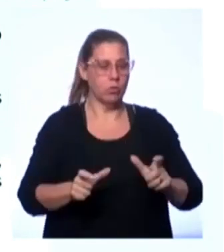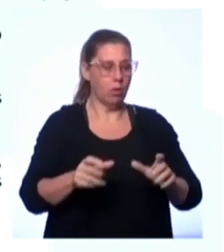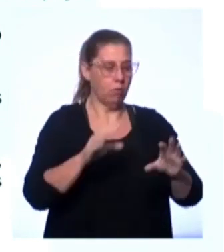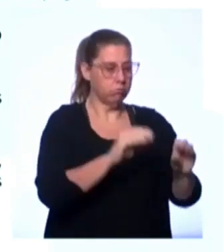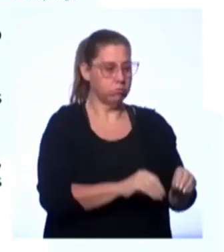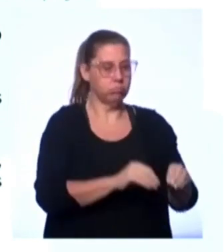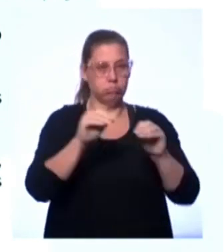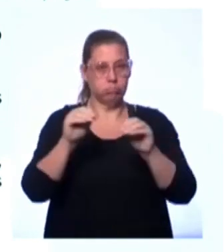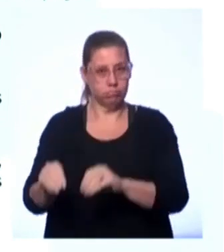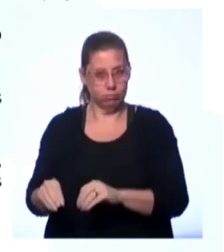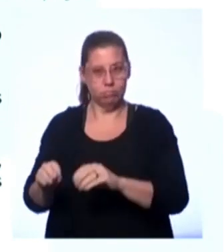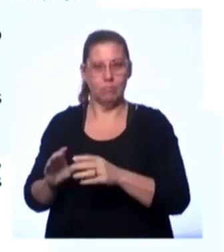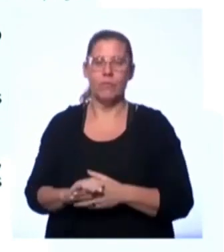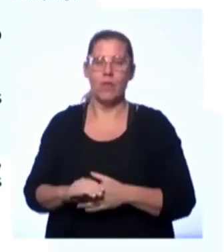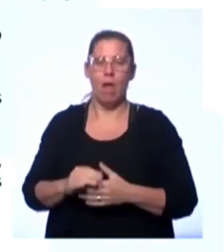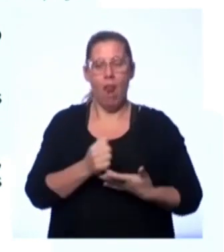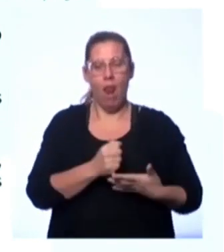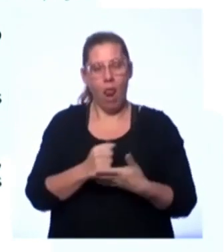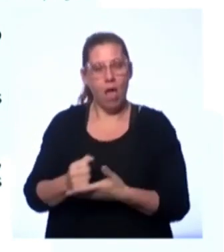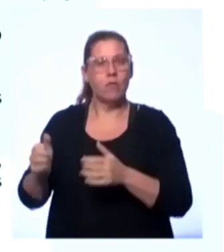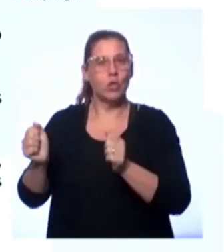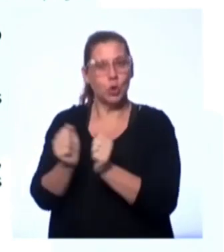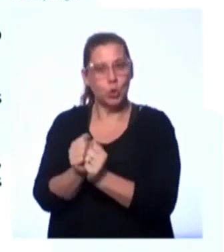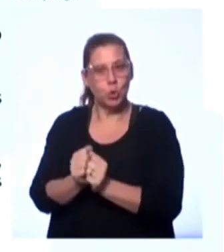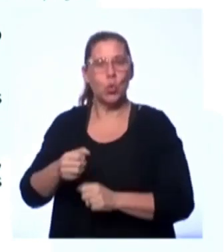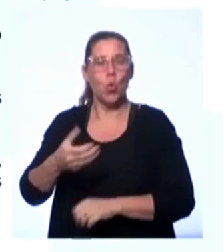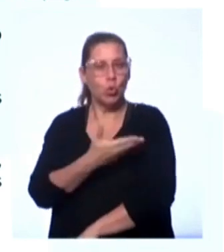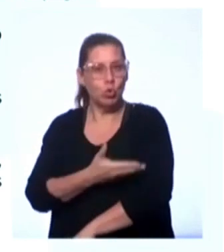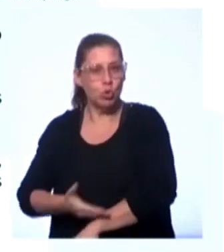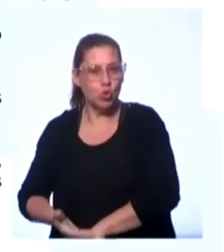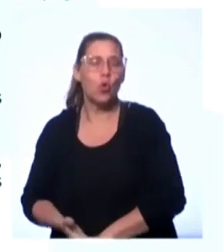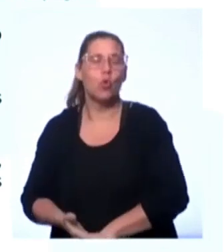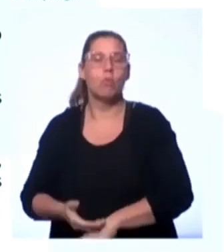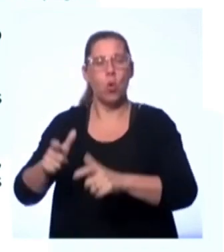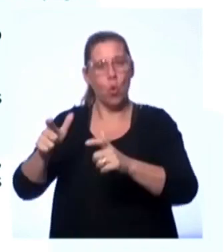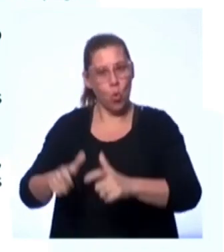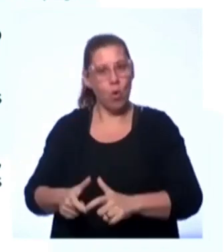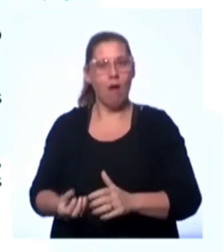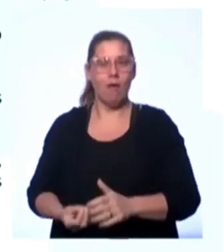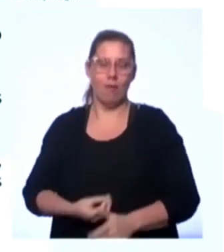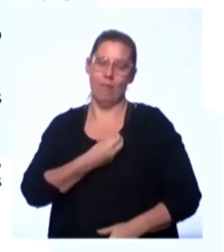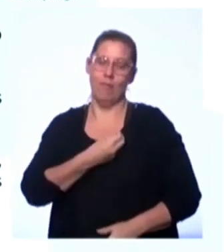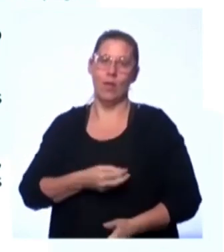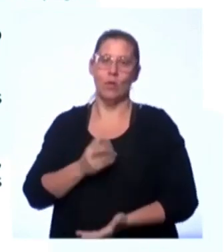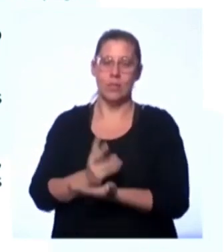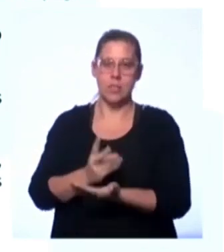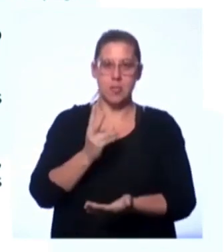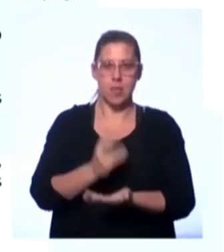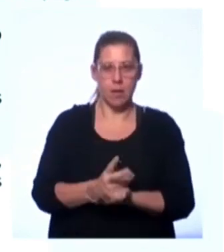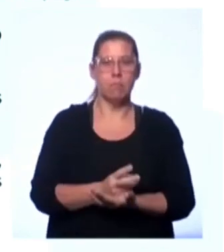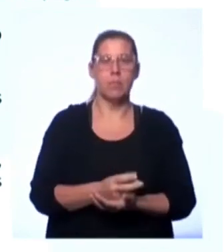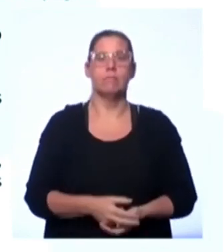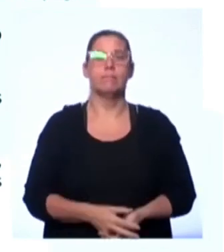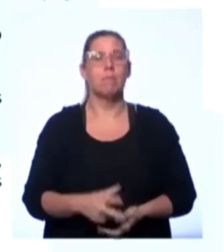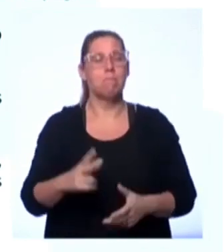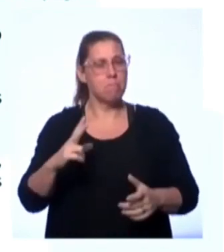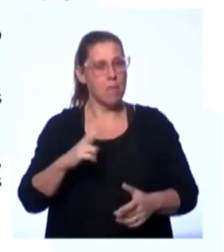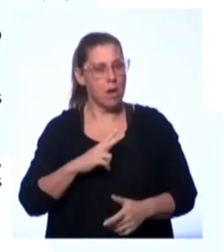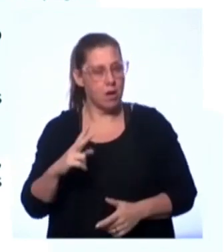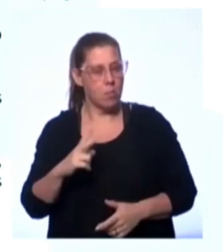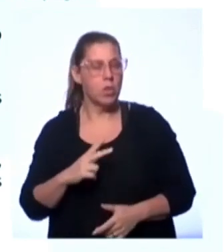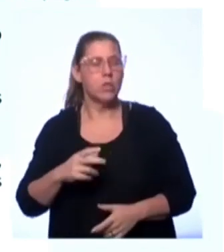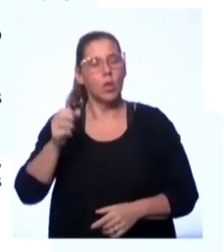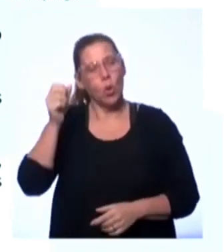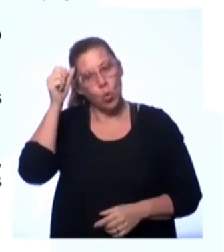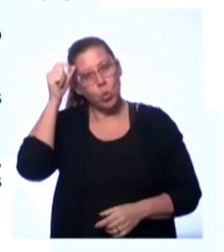um lugar para outro, levam consigo hábitos e costumes do lugar de origem. A permanência da cultura africana